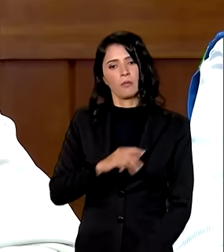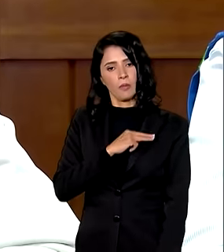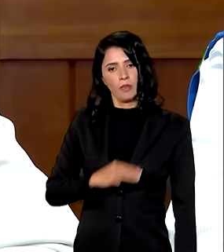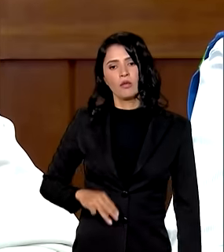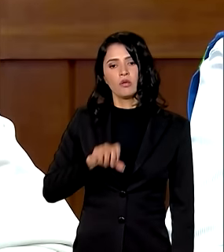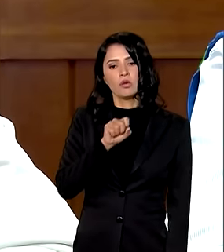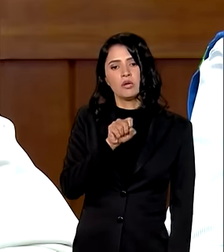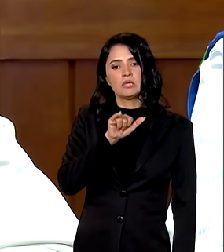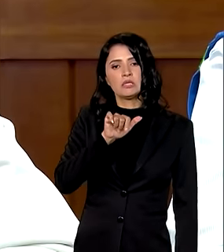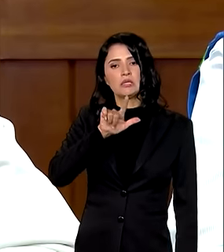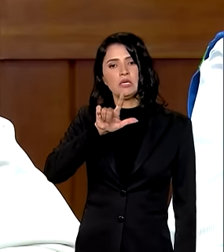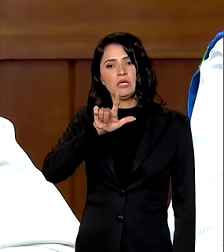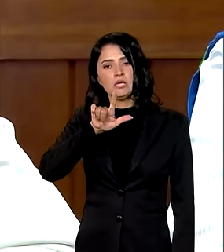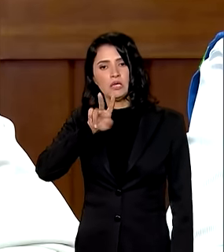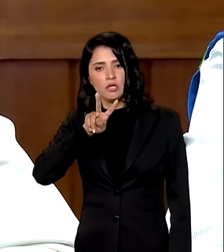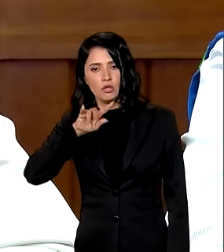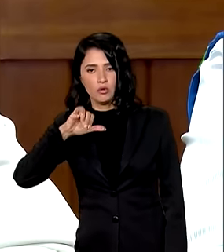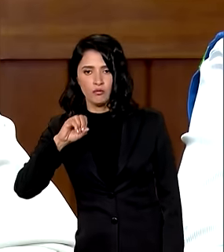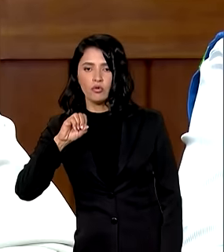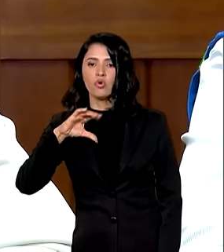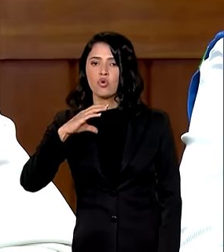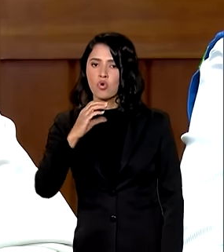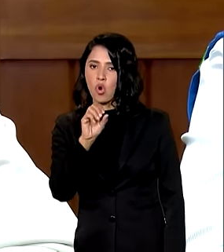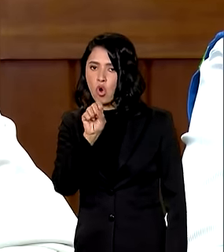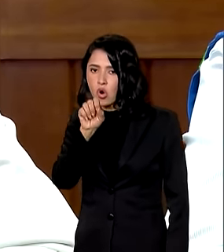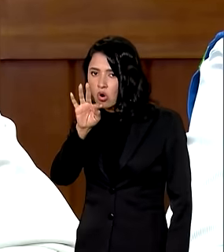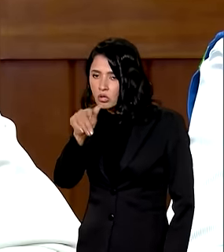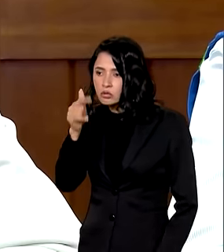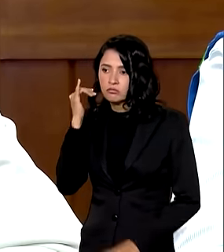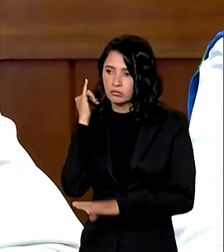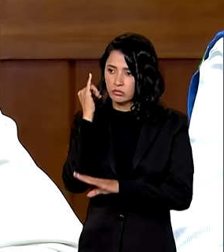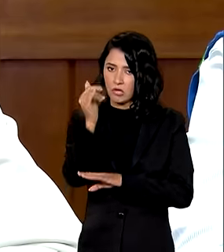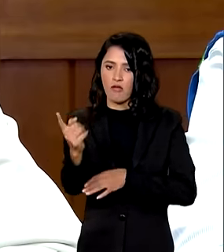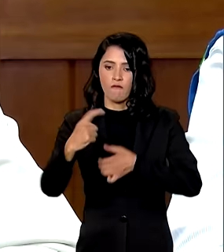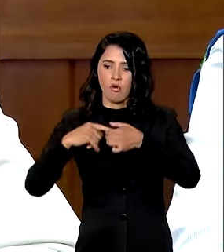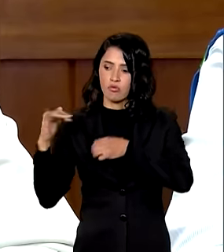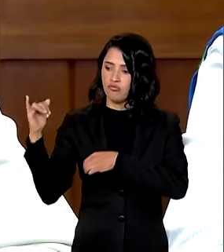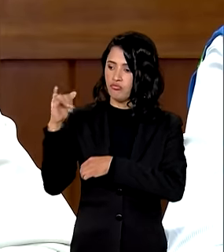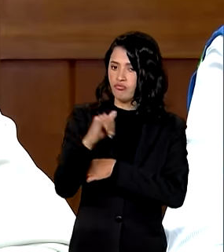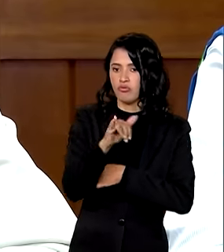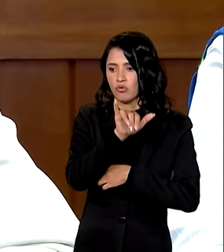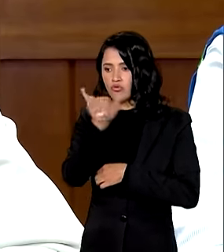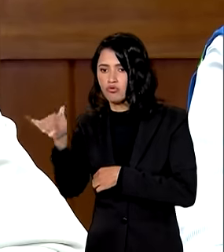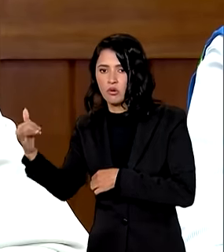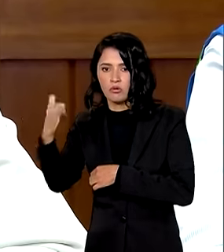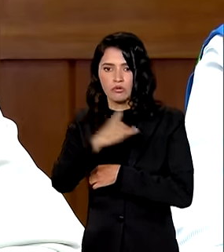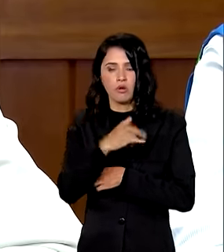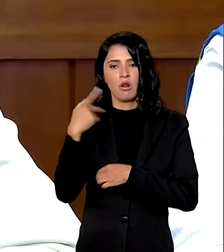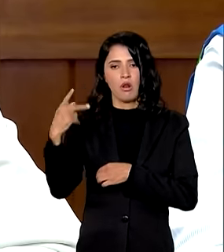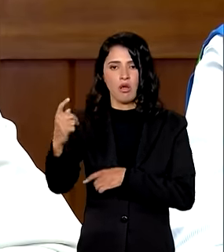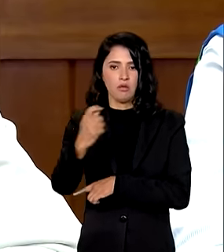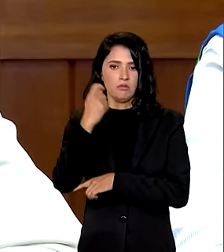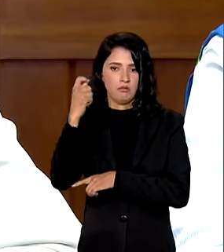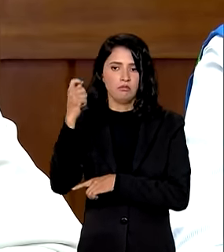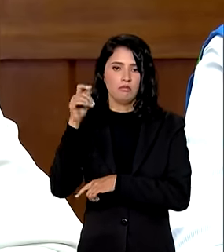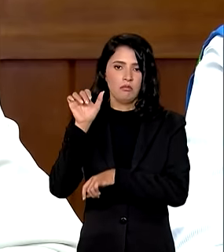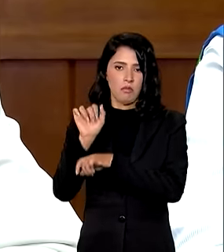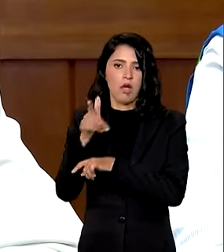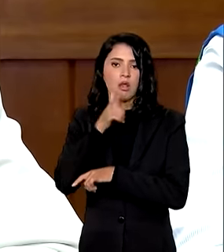anunciando o restabelecimento da malha aérea emergencial para atendimento do estado do Rio Grande do Sul